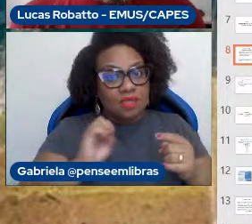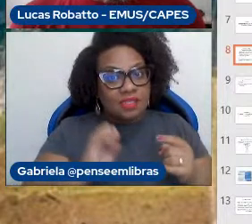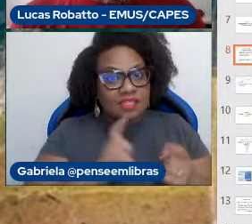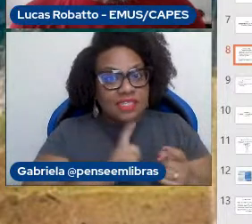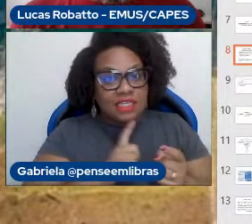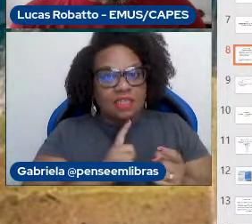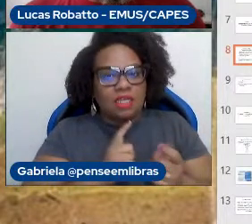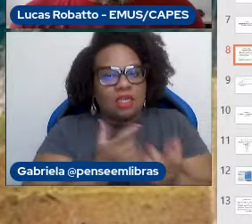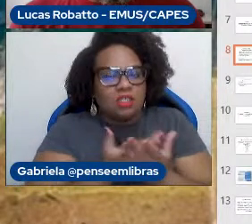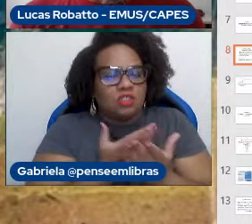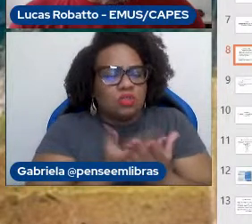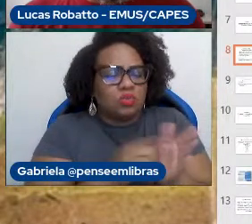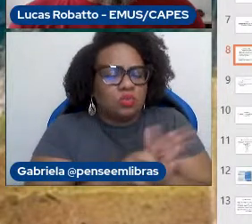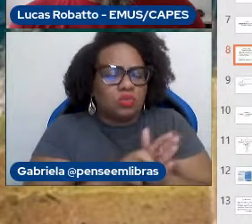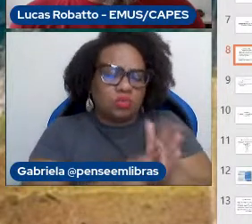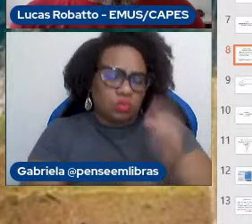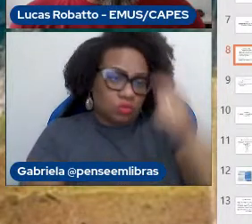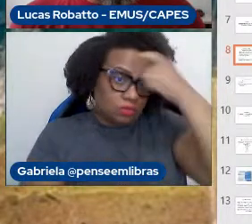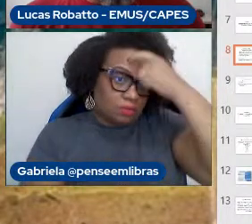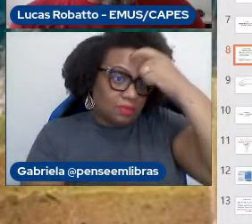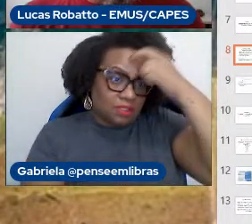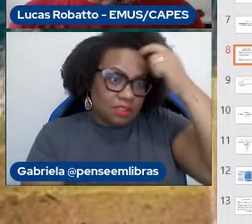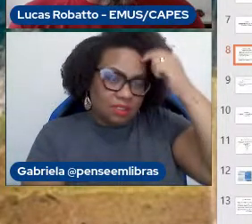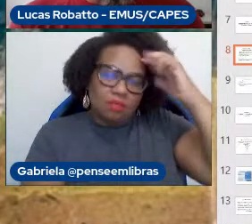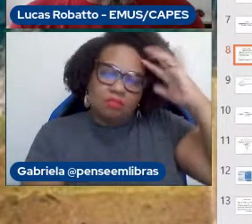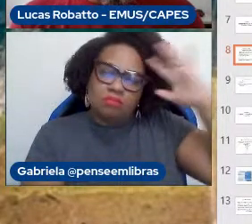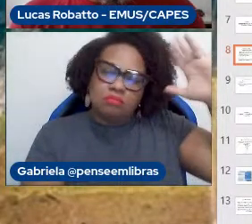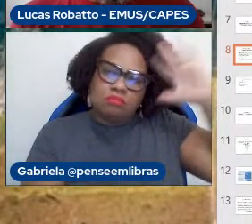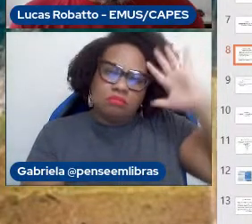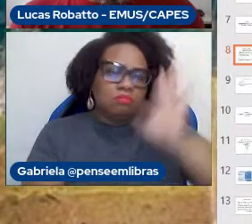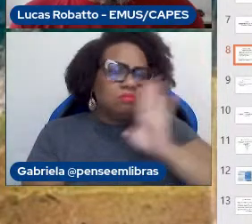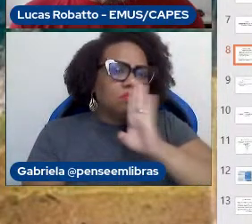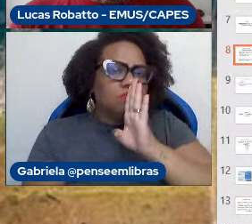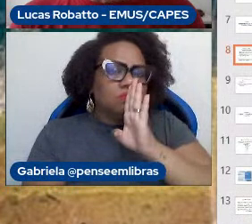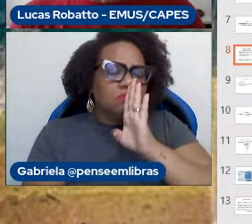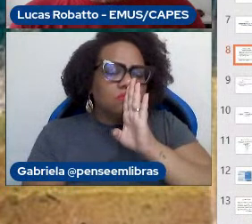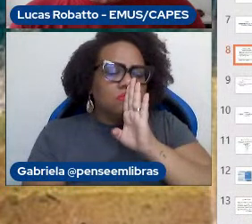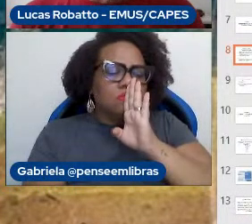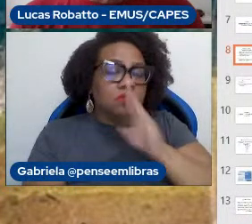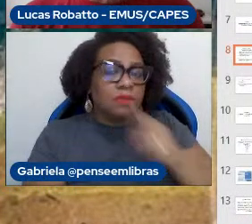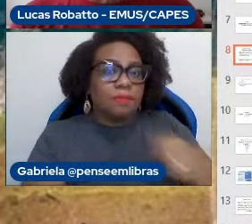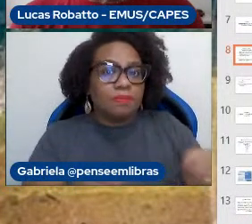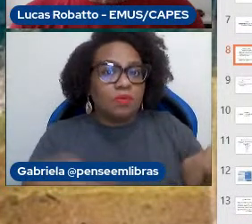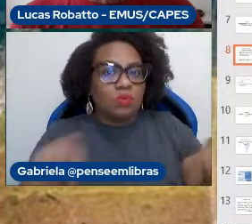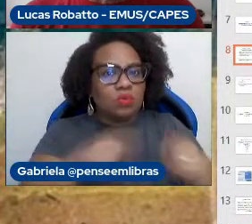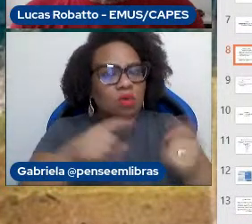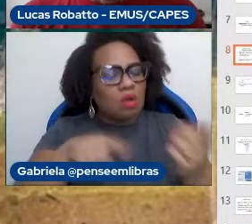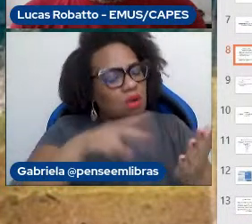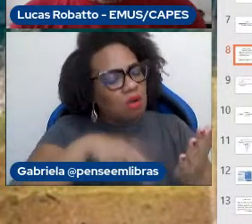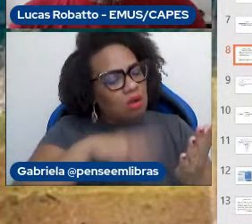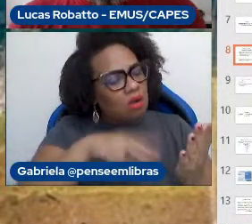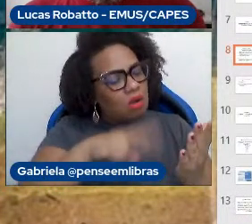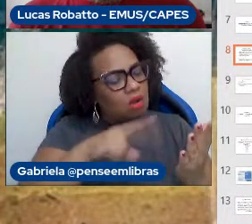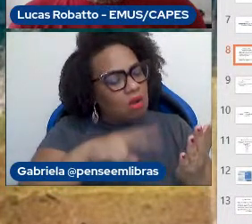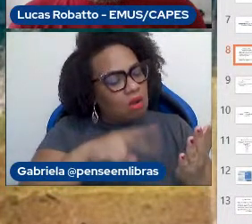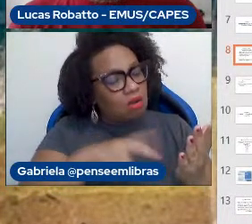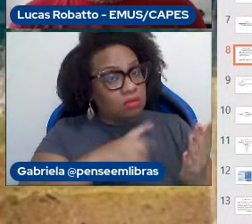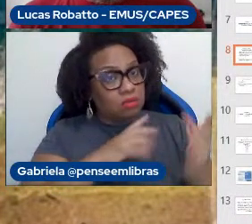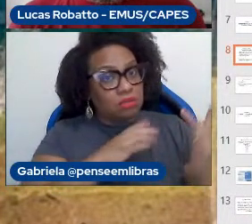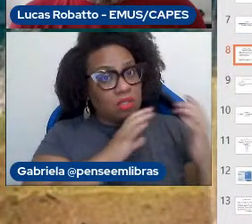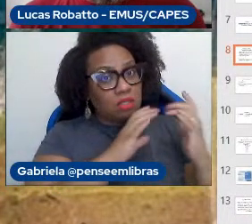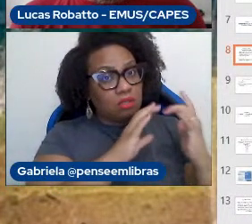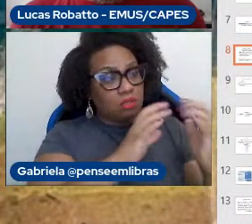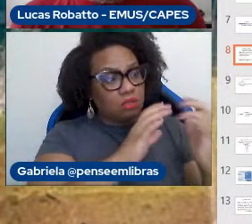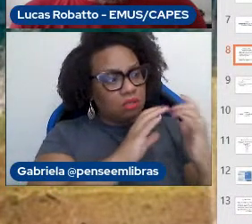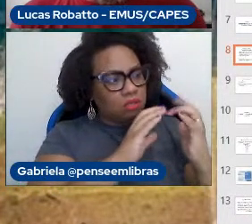mental, como se fosse uma leitura silenciosa em música, esses neurônios de movimento, neurônios espelhos de movimento